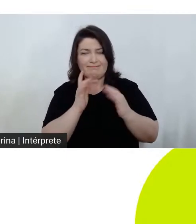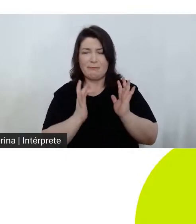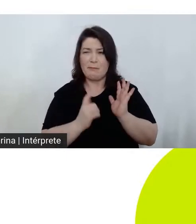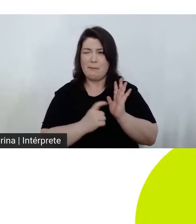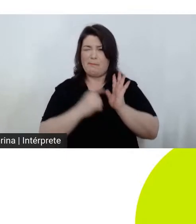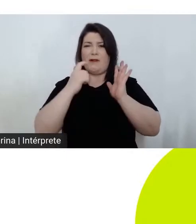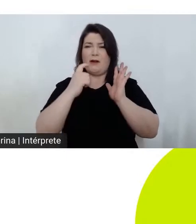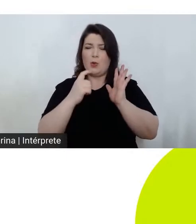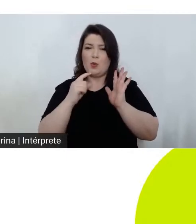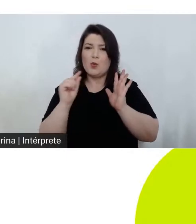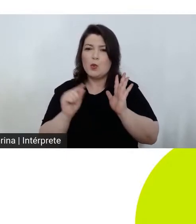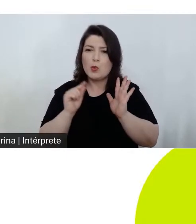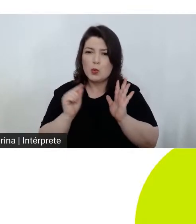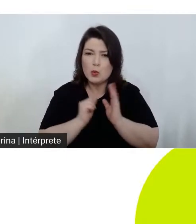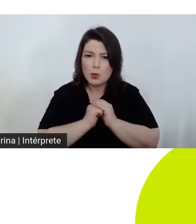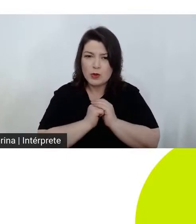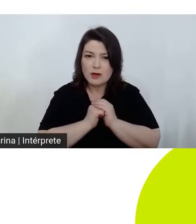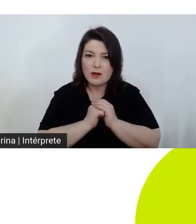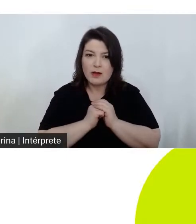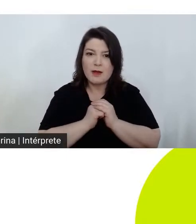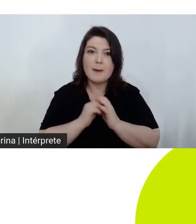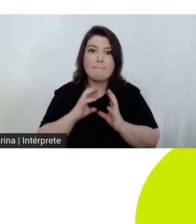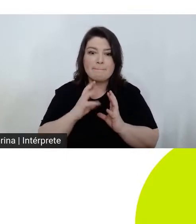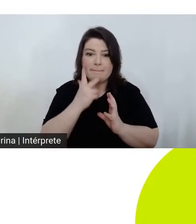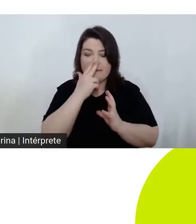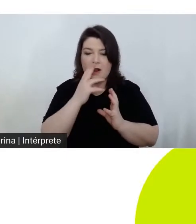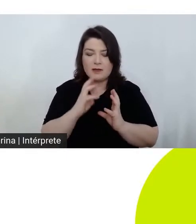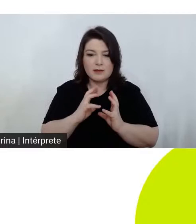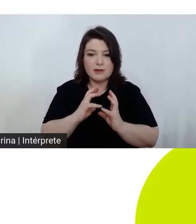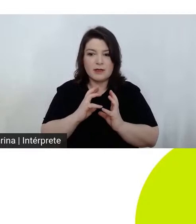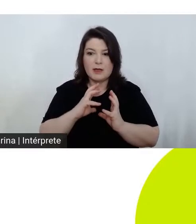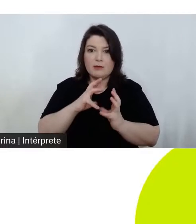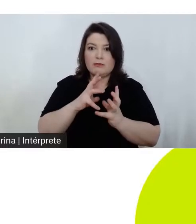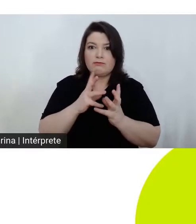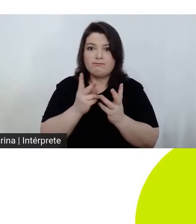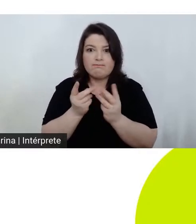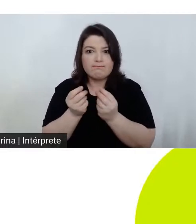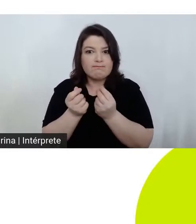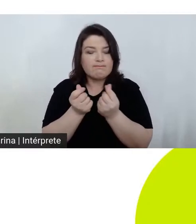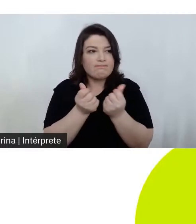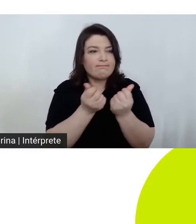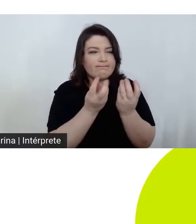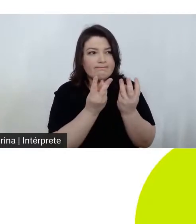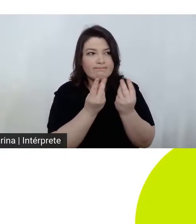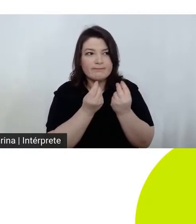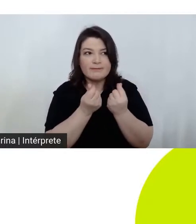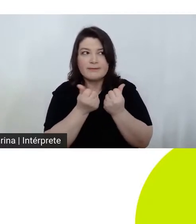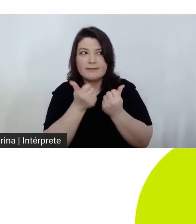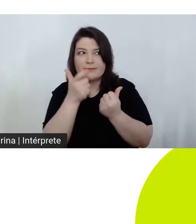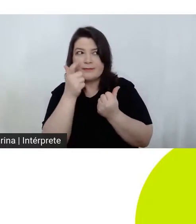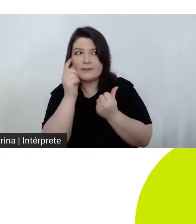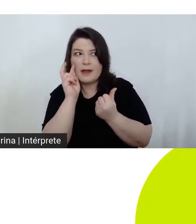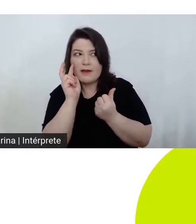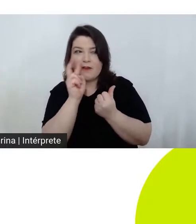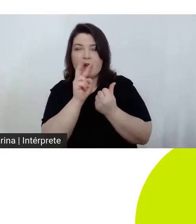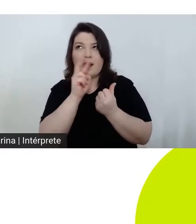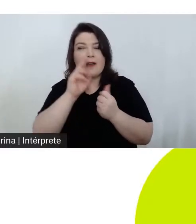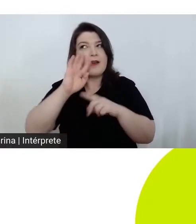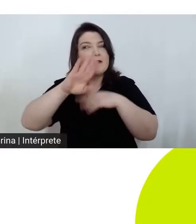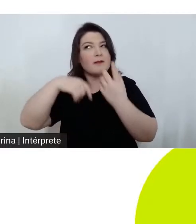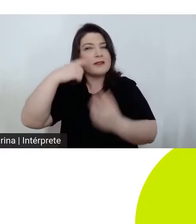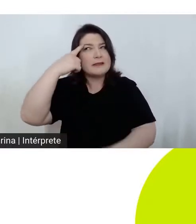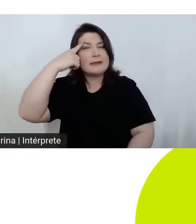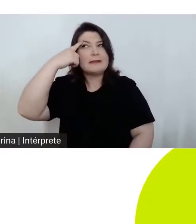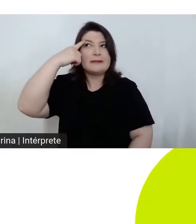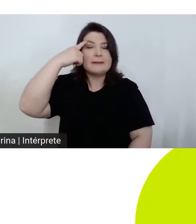no mundo sensorial, é que eu comecei e consegui tecer algumas ideias, não é? Porque